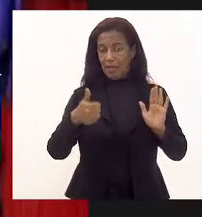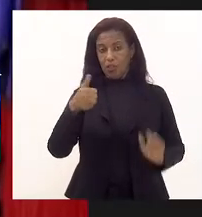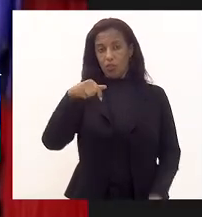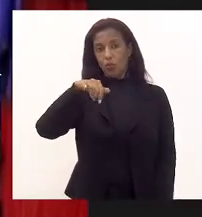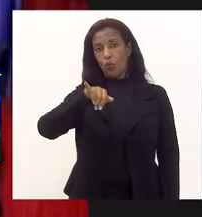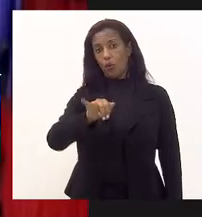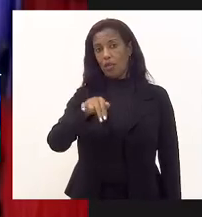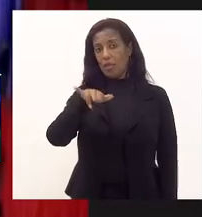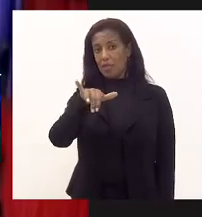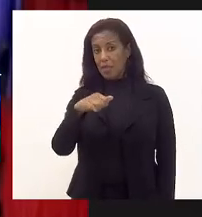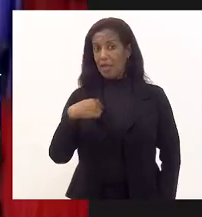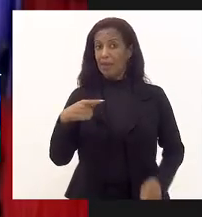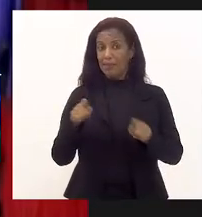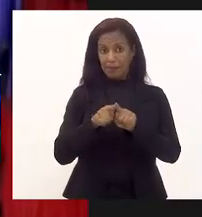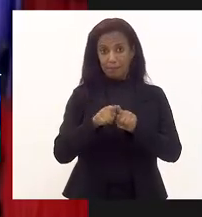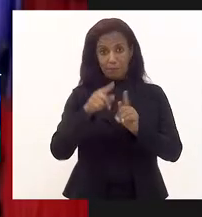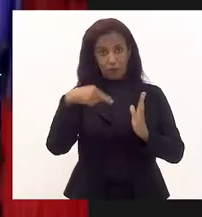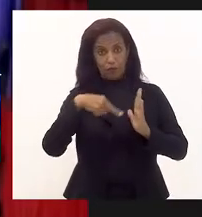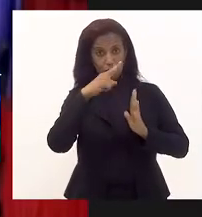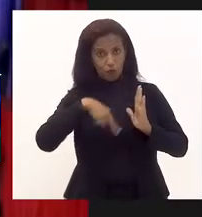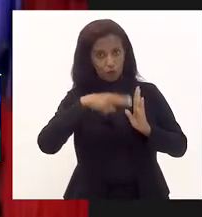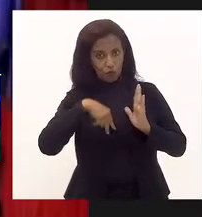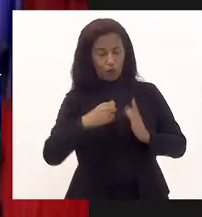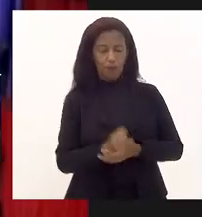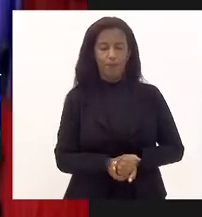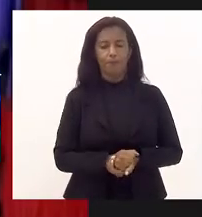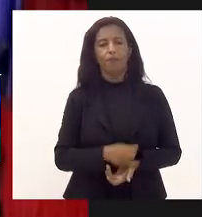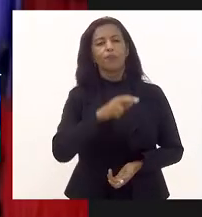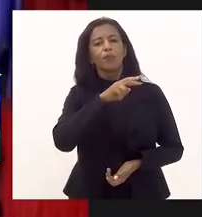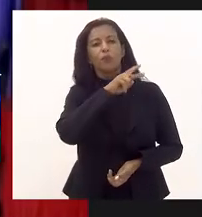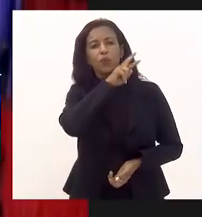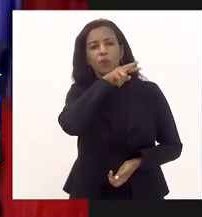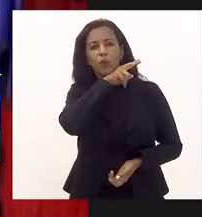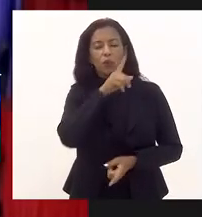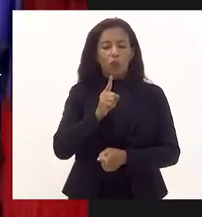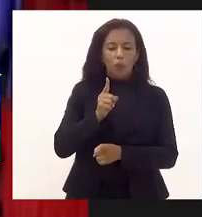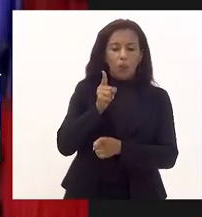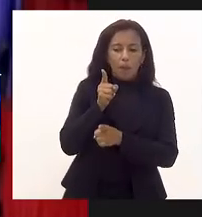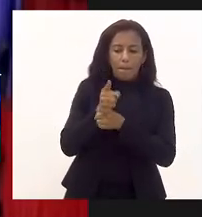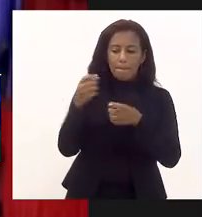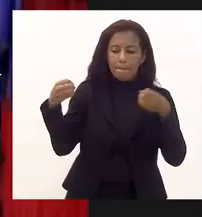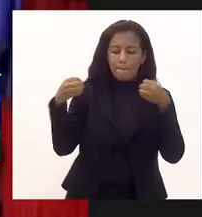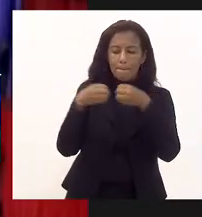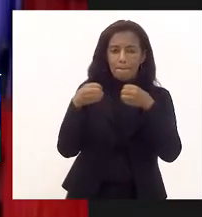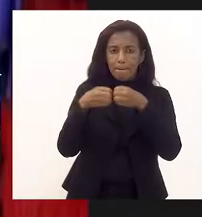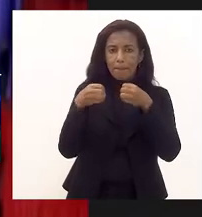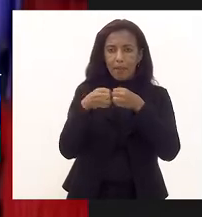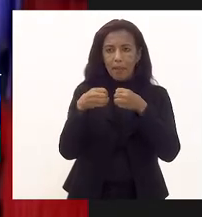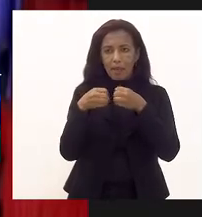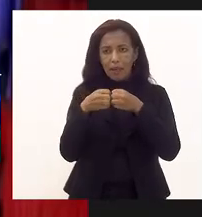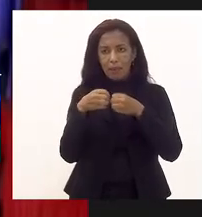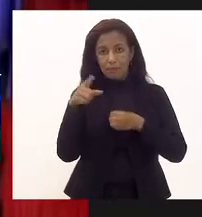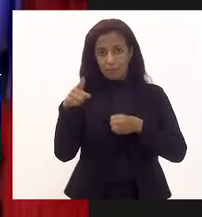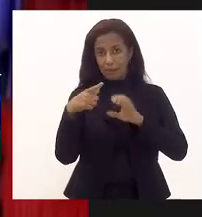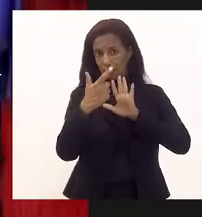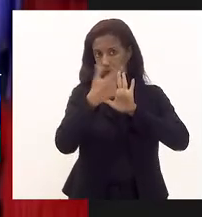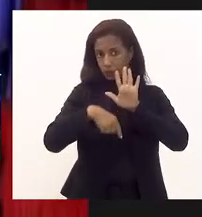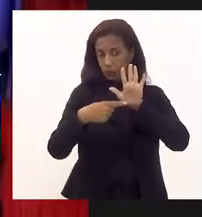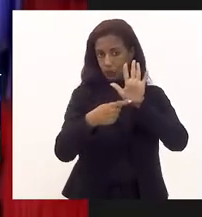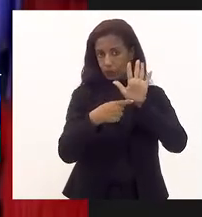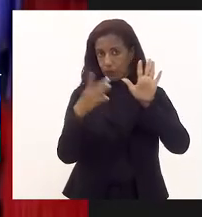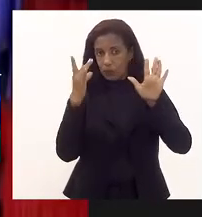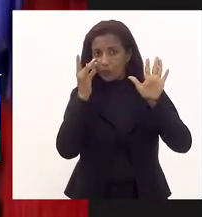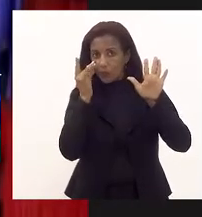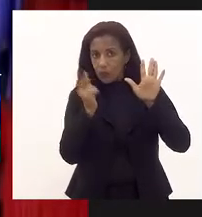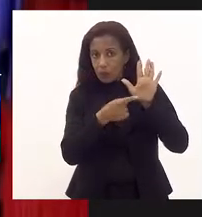mãos, também vou ler para a senhora. O réptil foi encontrado próximo à sede do RBA, também está aqui, em